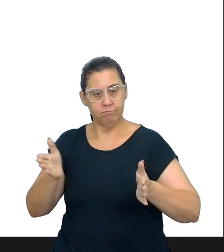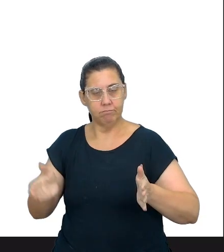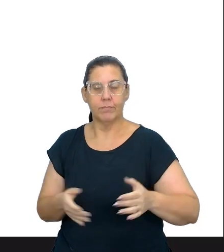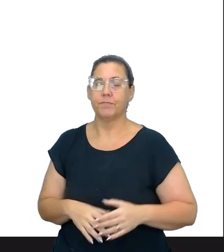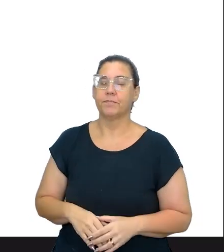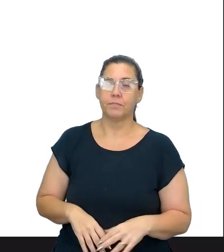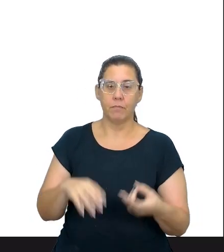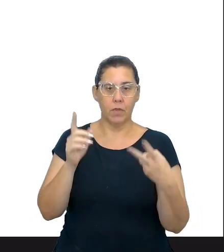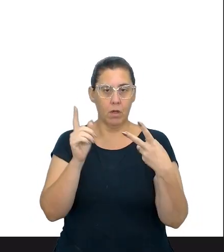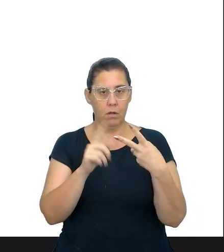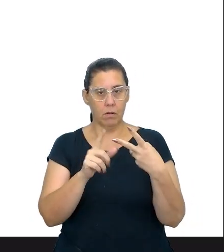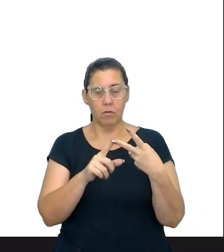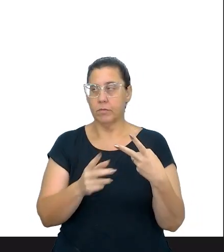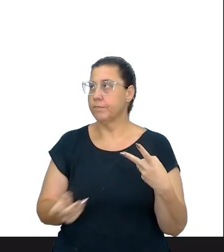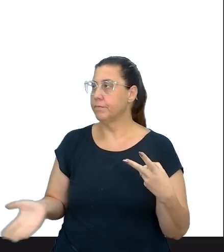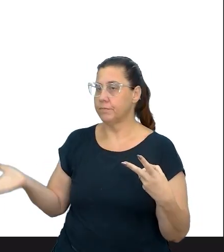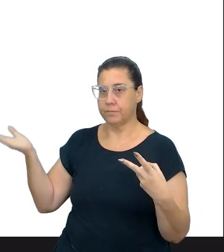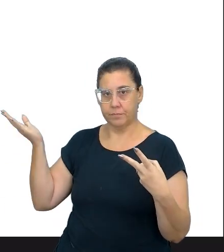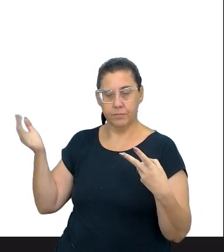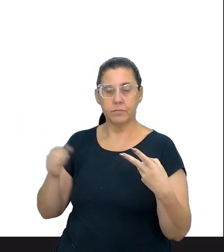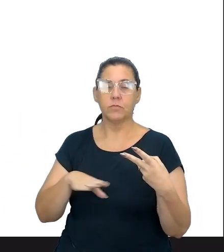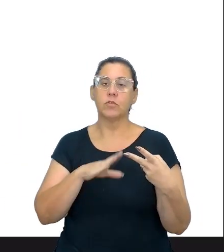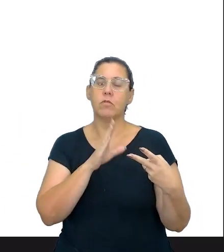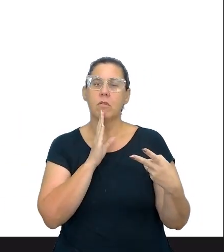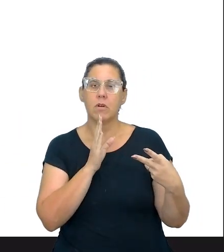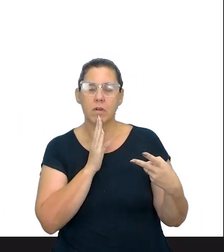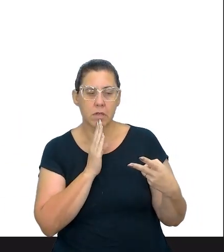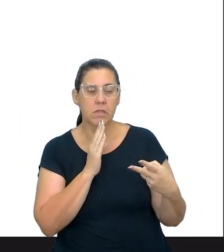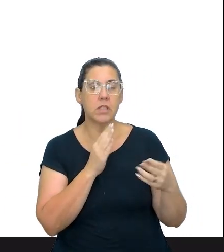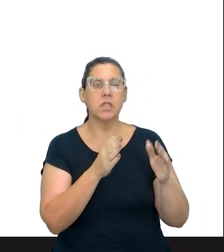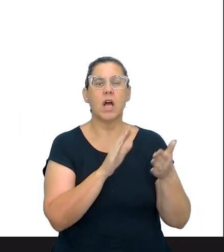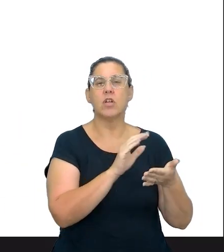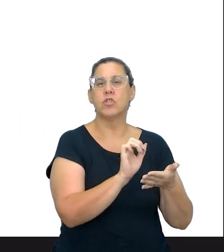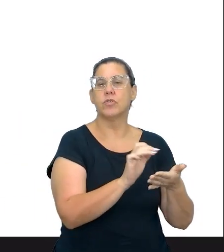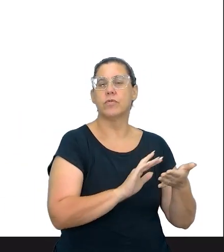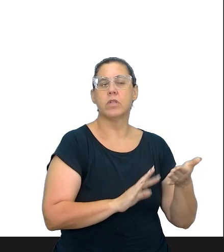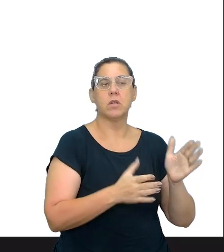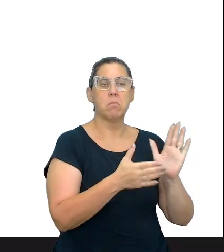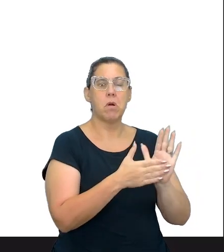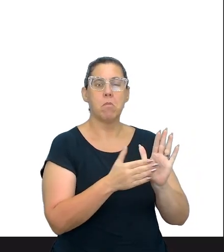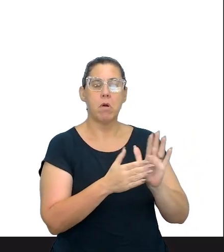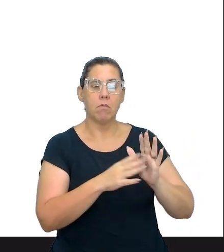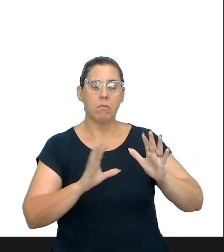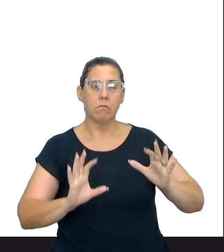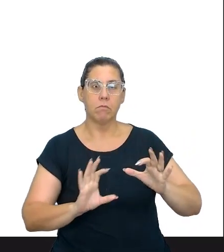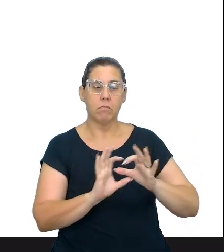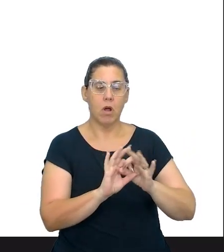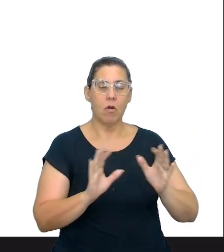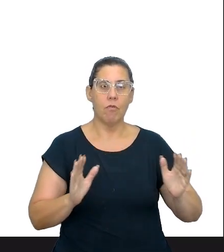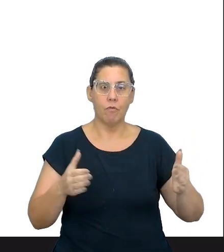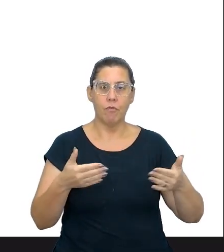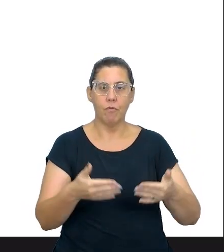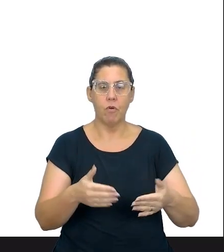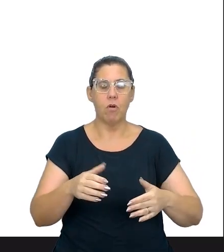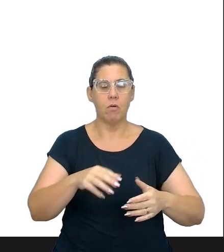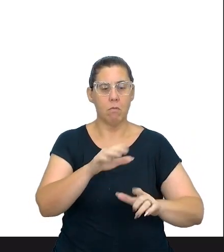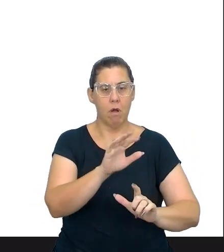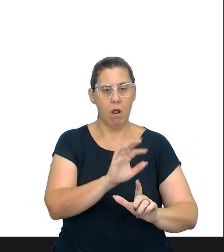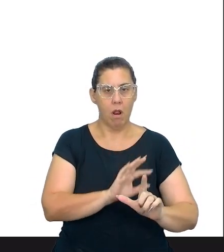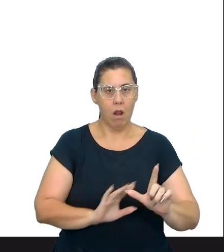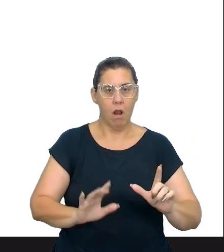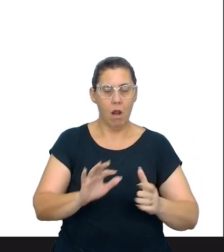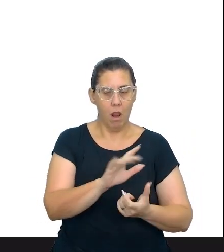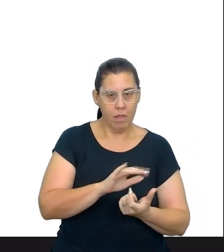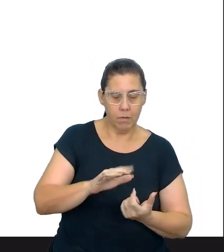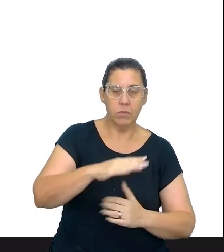segundo momento, a gente vai conhecer um pouquinho das atividades propostas e a gente vai relacionar esse tema central, que é o letramento, com